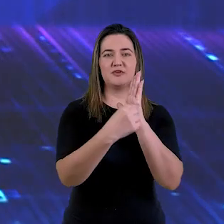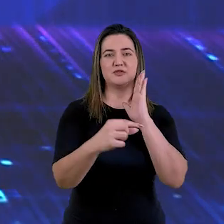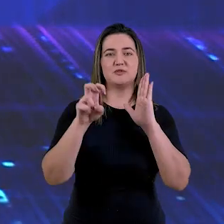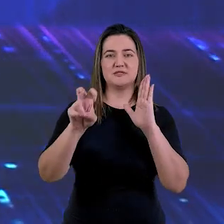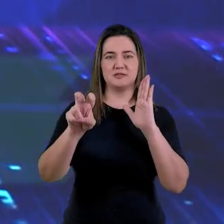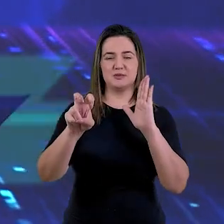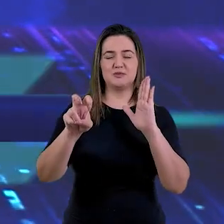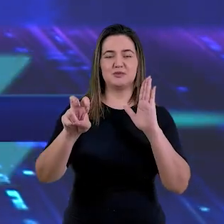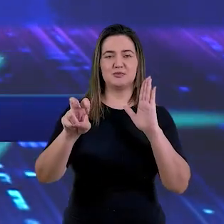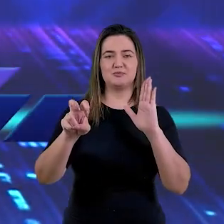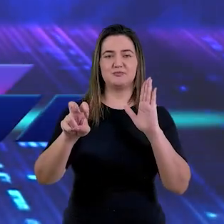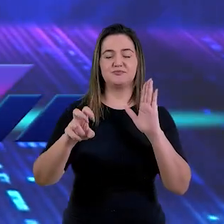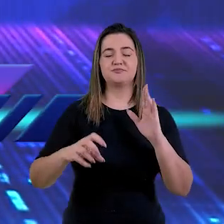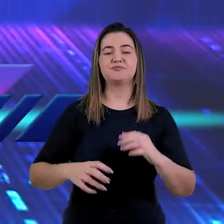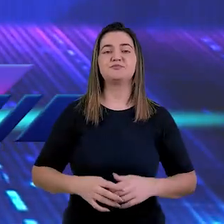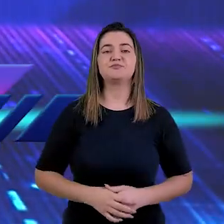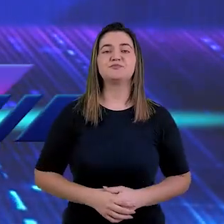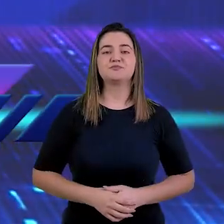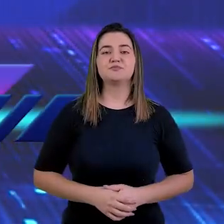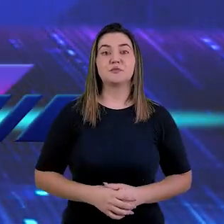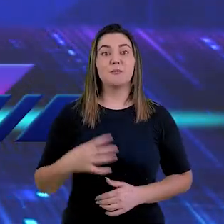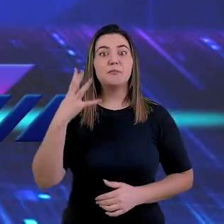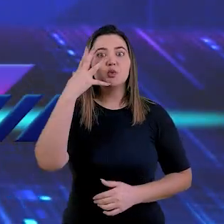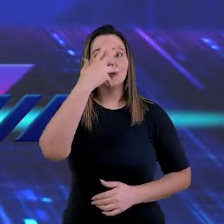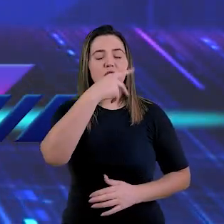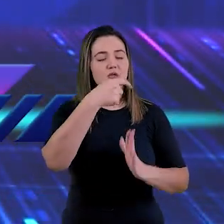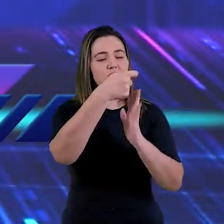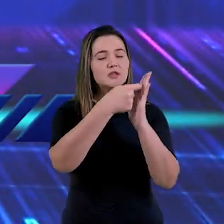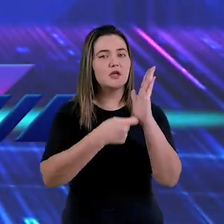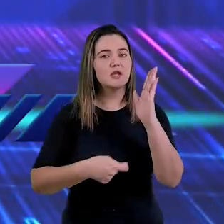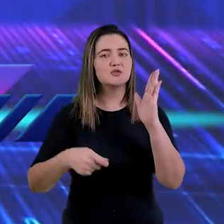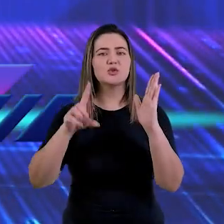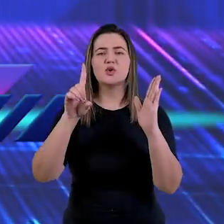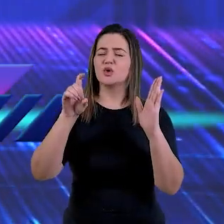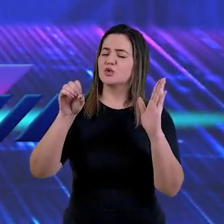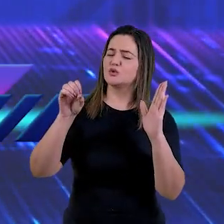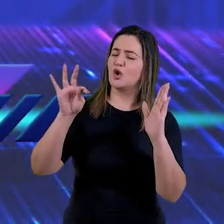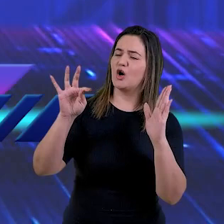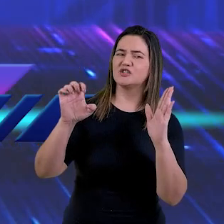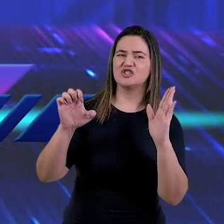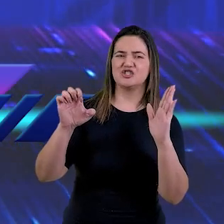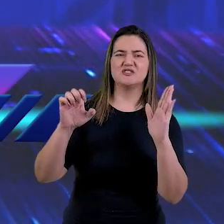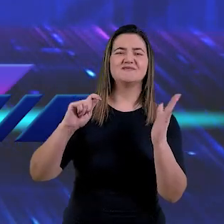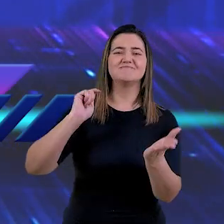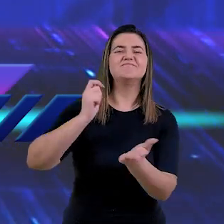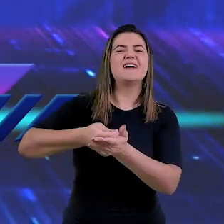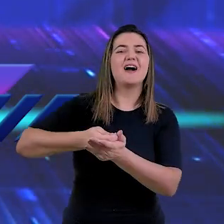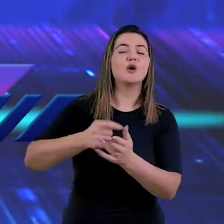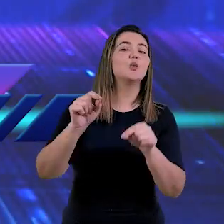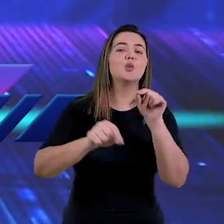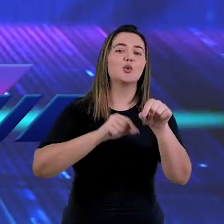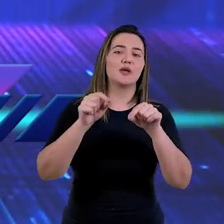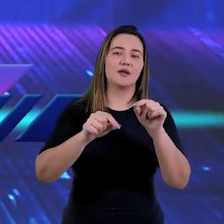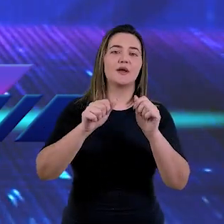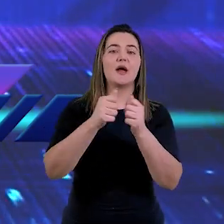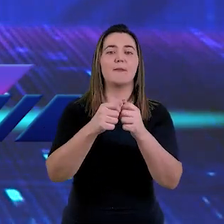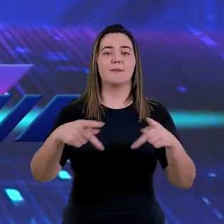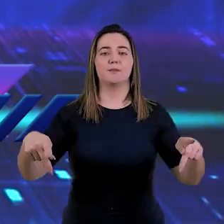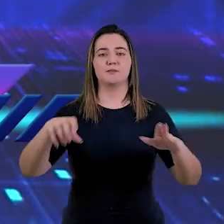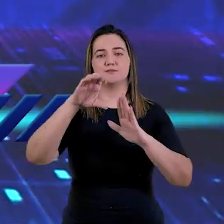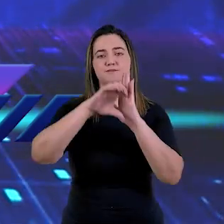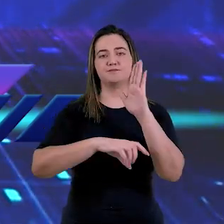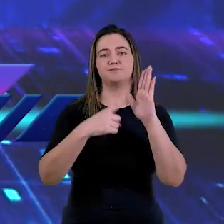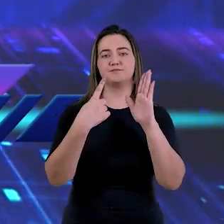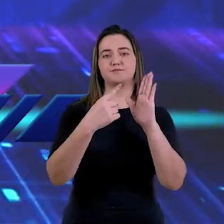versículo 5. Veja que coisa bonita. Impressionante. Nós começamos a ver o dote que Jesus pagou. Apocalipse